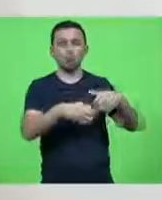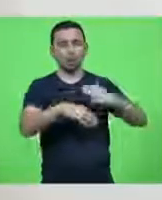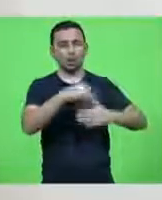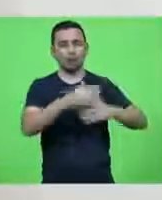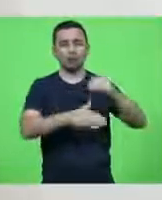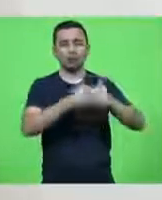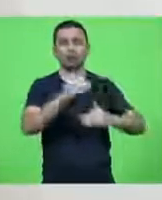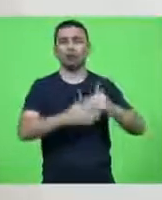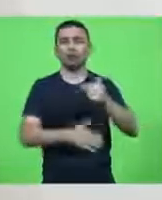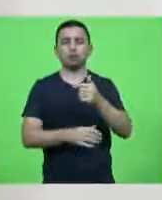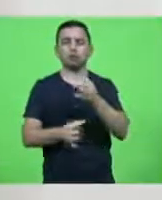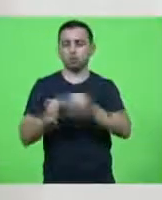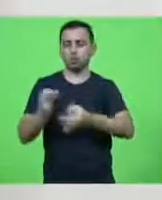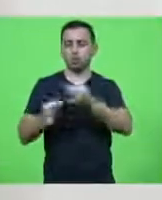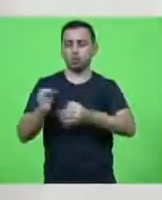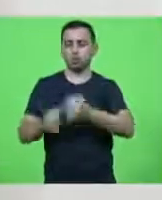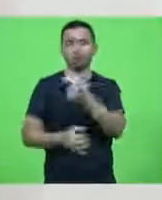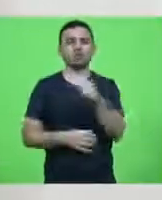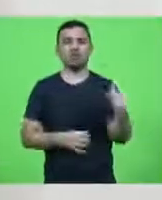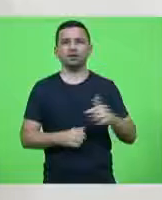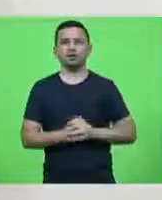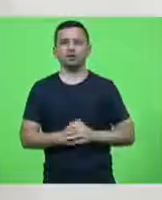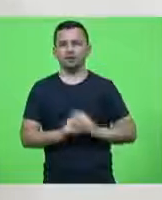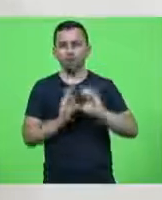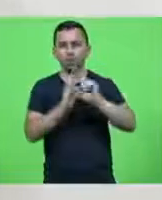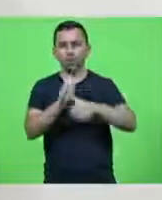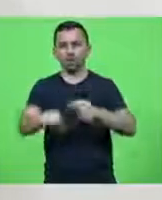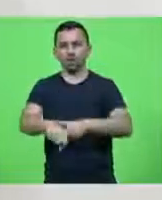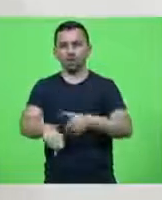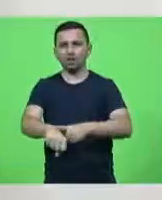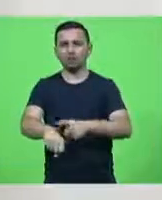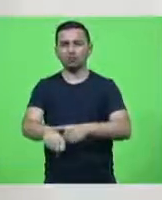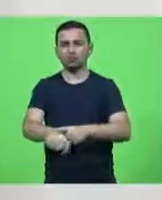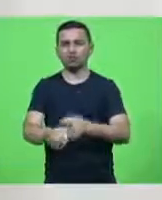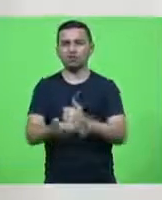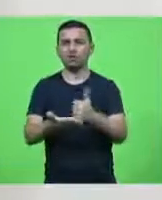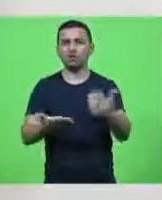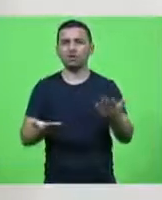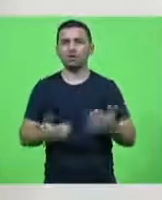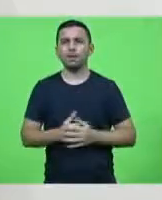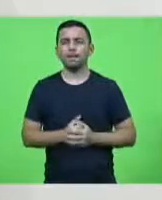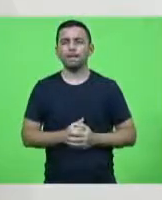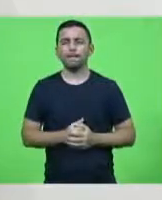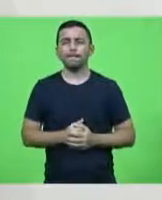para julgar o Lula, depois de todo esse tempo. E isso,